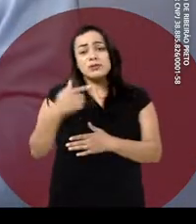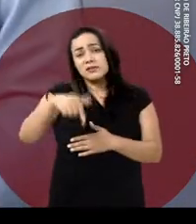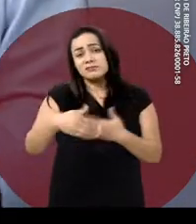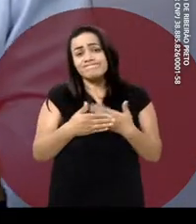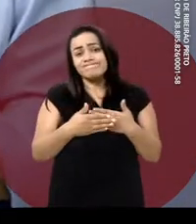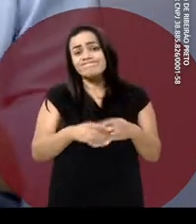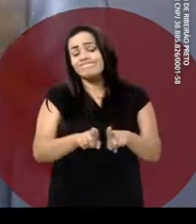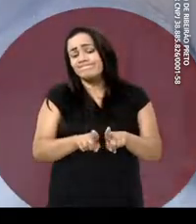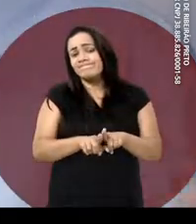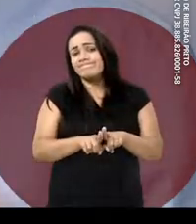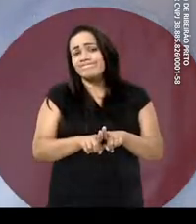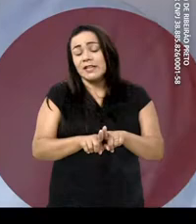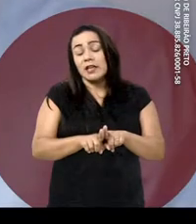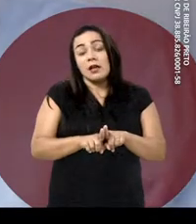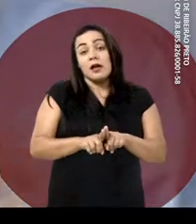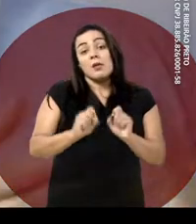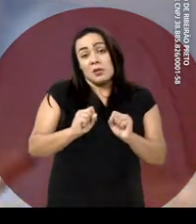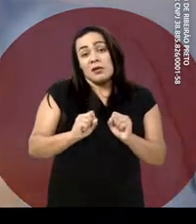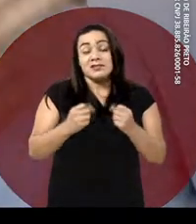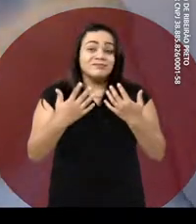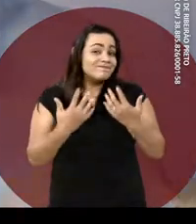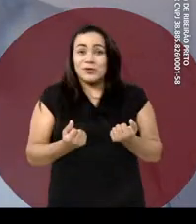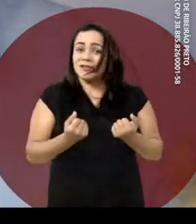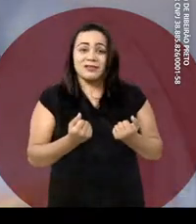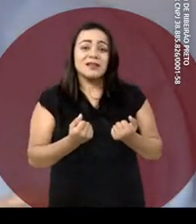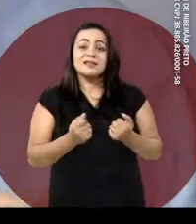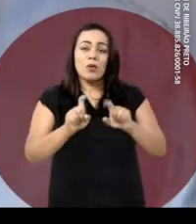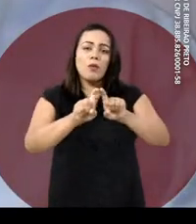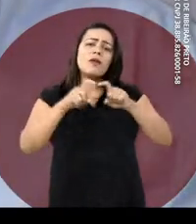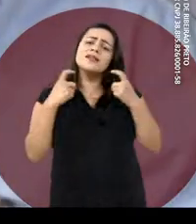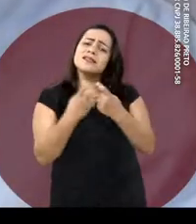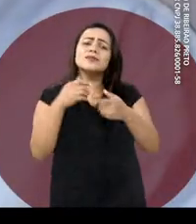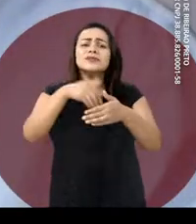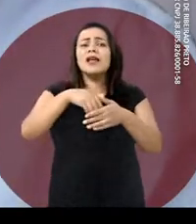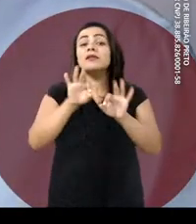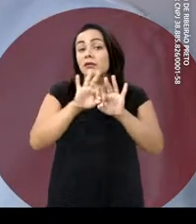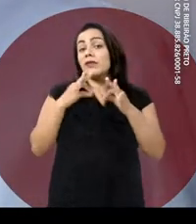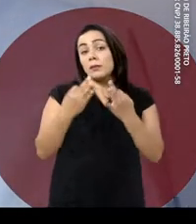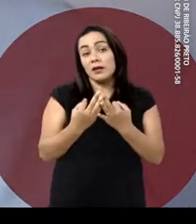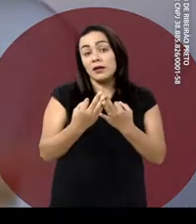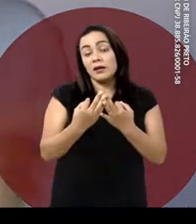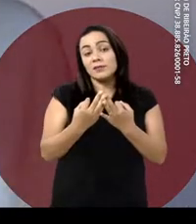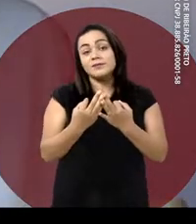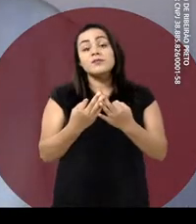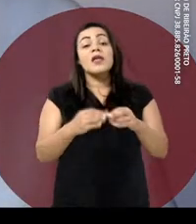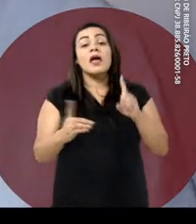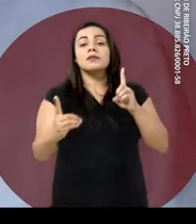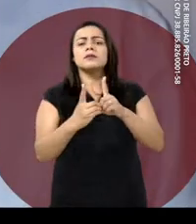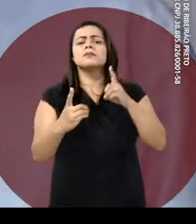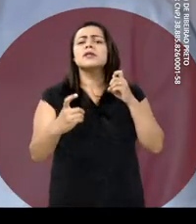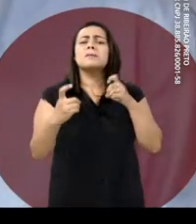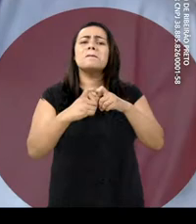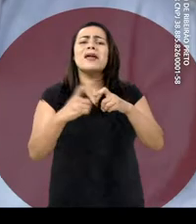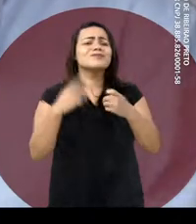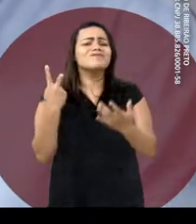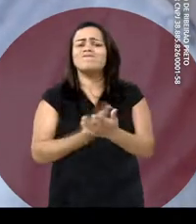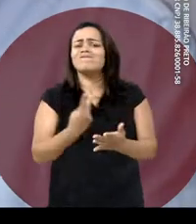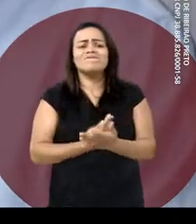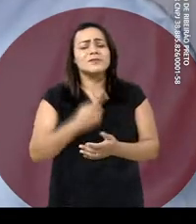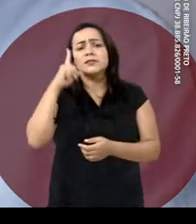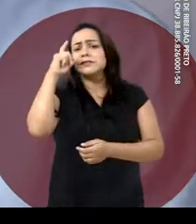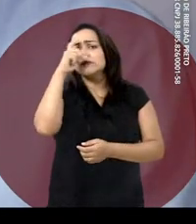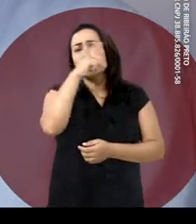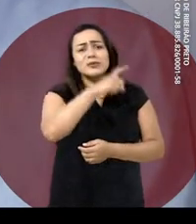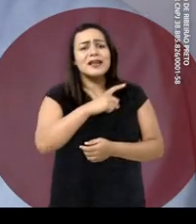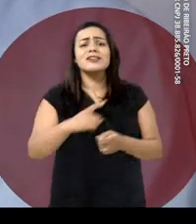também em Ribeirão. Seja pela não aceitação da orientação sexual dentro da própria família, no atendimento médico inadequado,